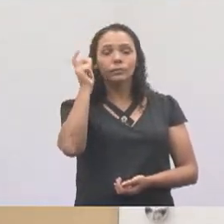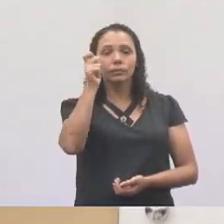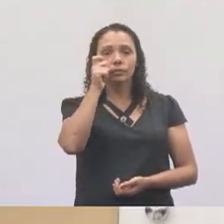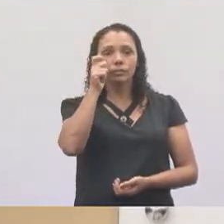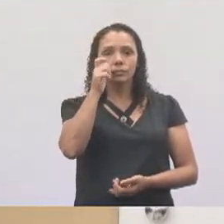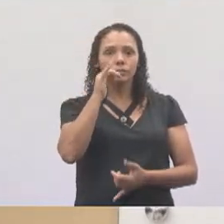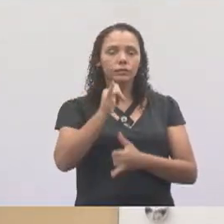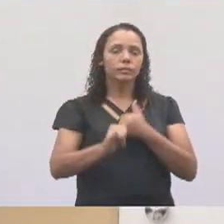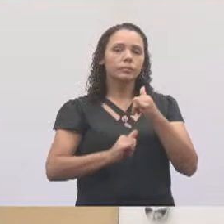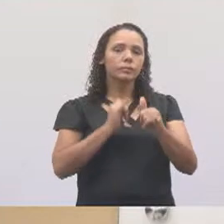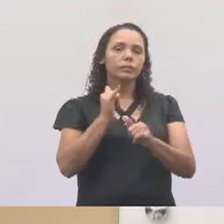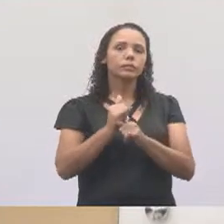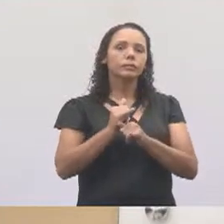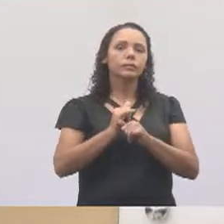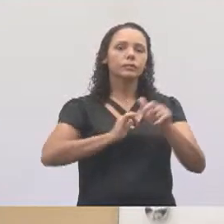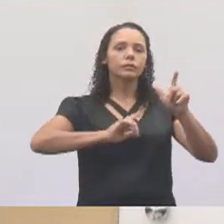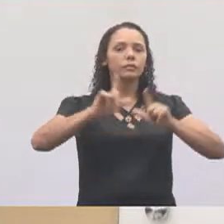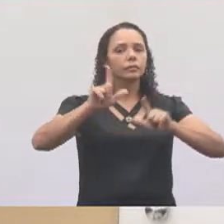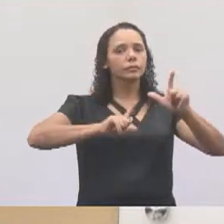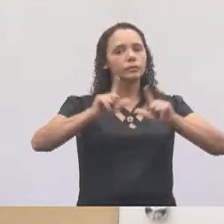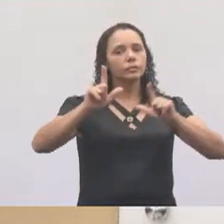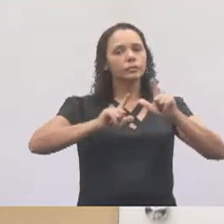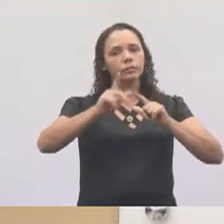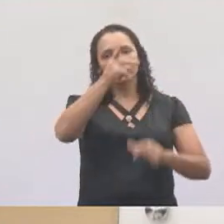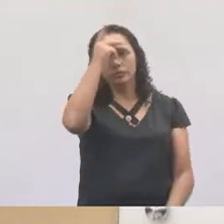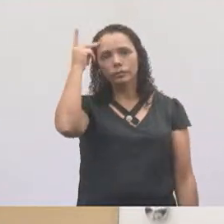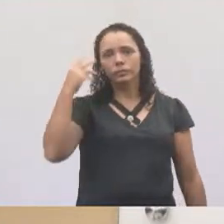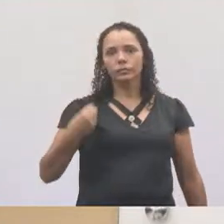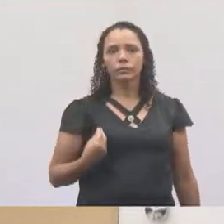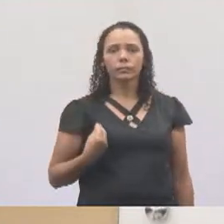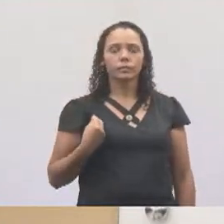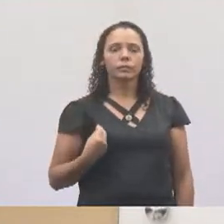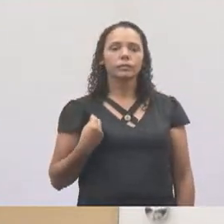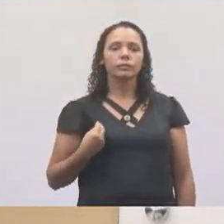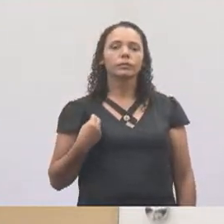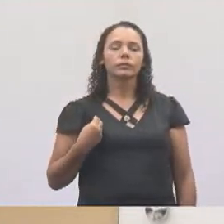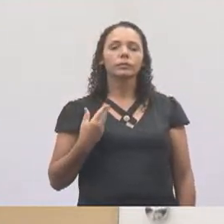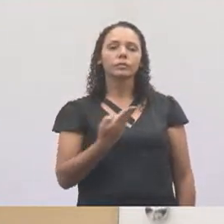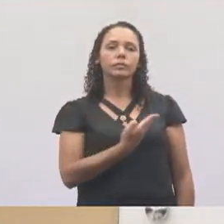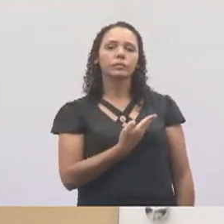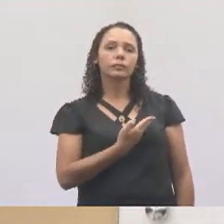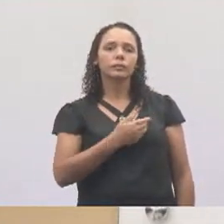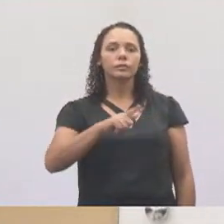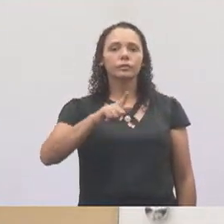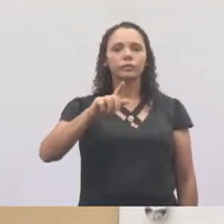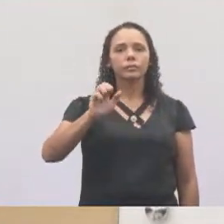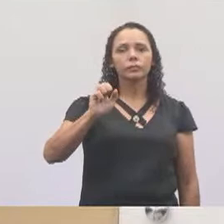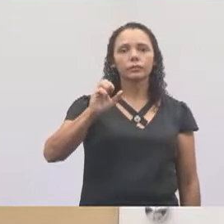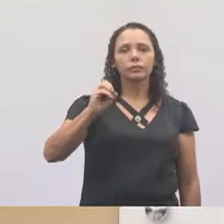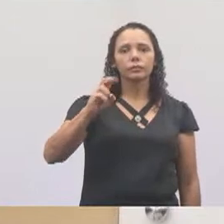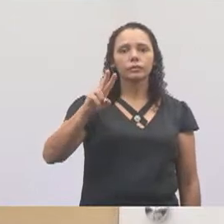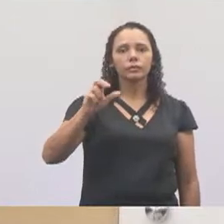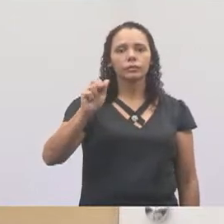telespectadores, público presente, em nome do nosso amigo Giovanni. Boa tarde.